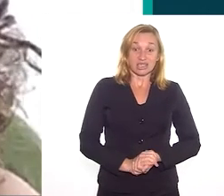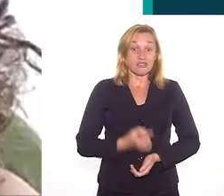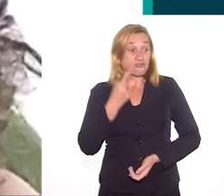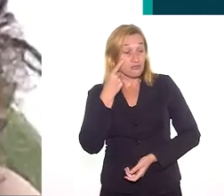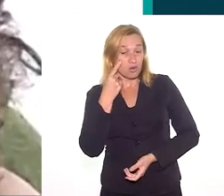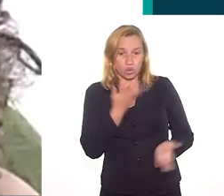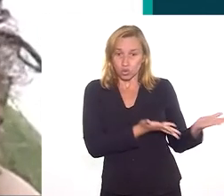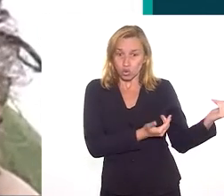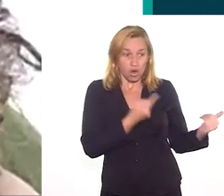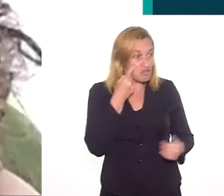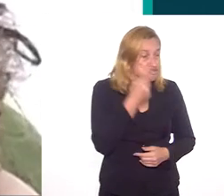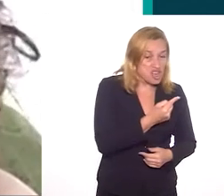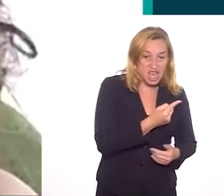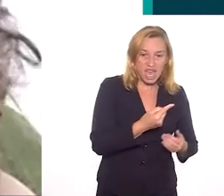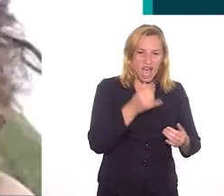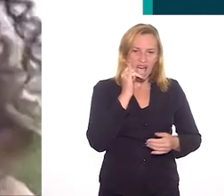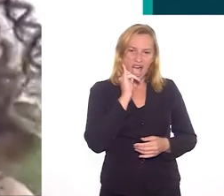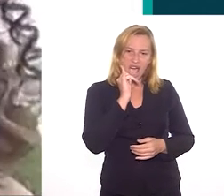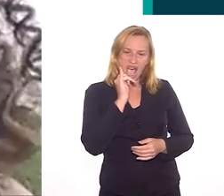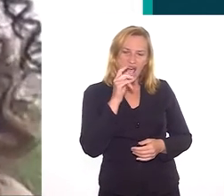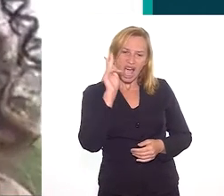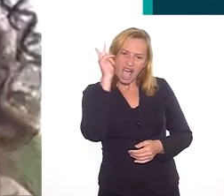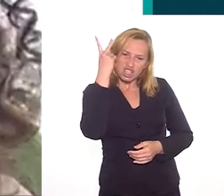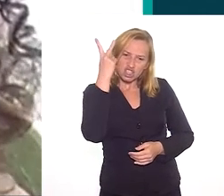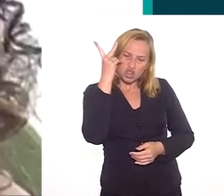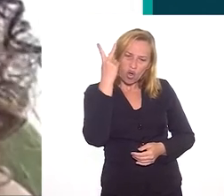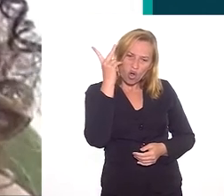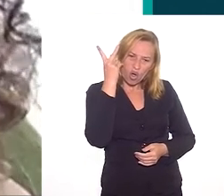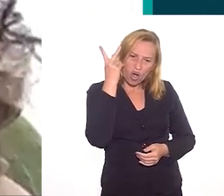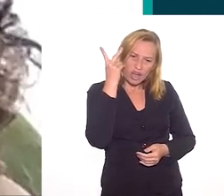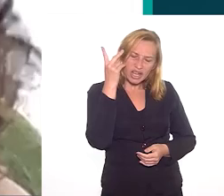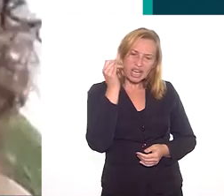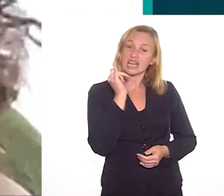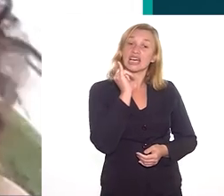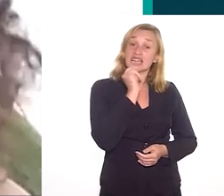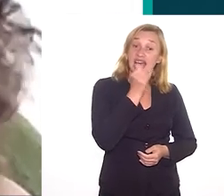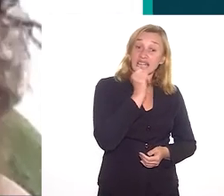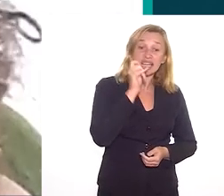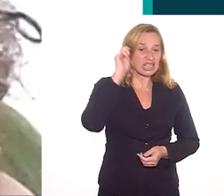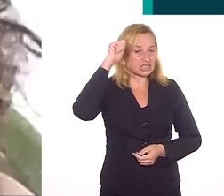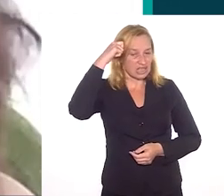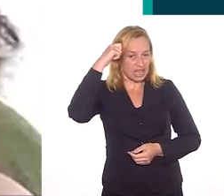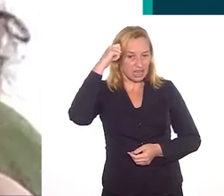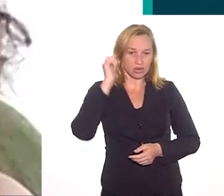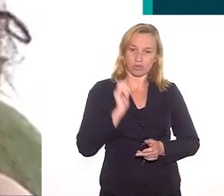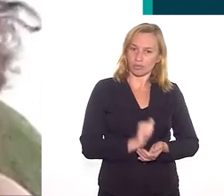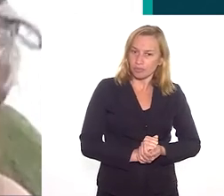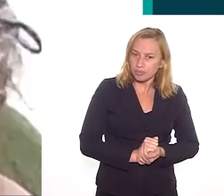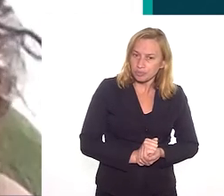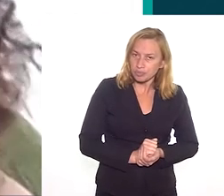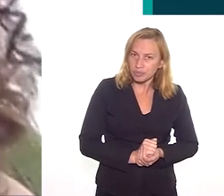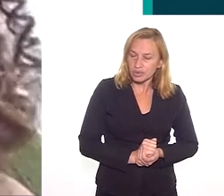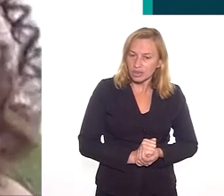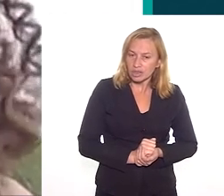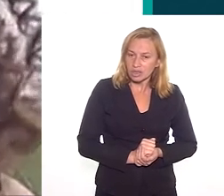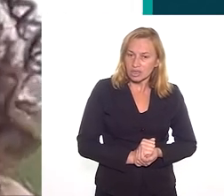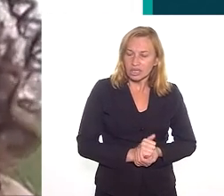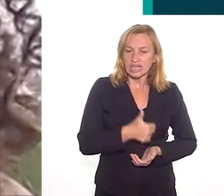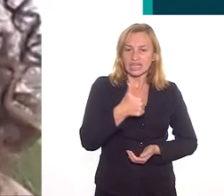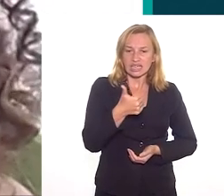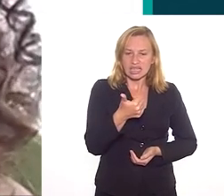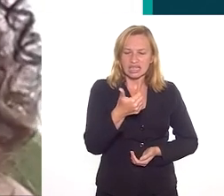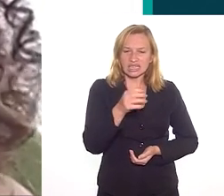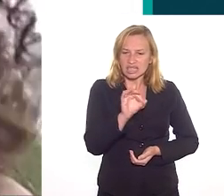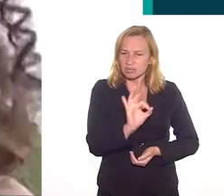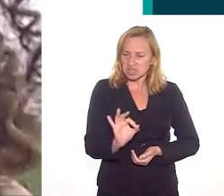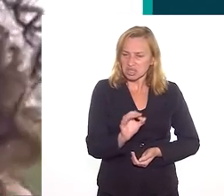jovem, ao invés de ver a sua história retratada, esse jovem negro, nosso público, é basicamente